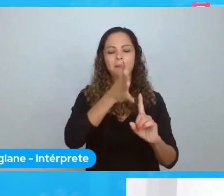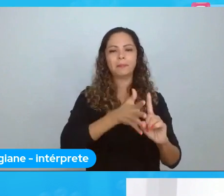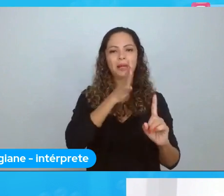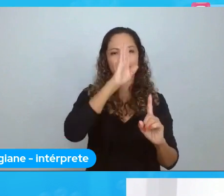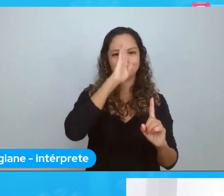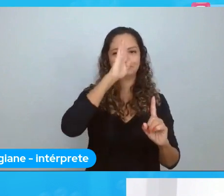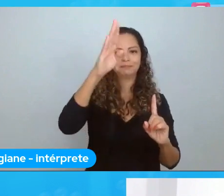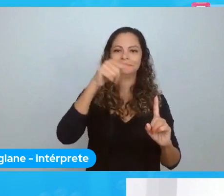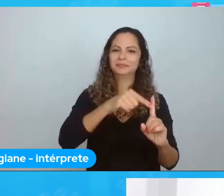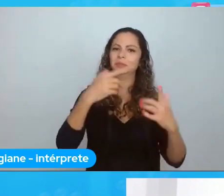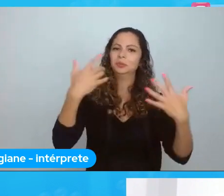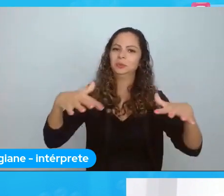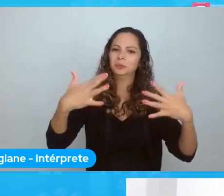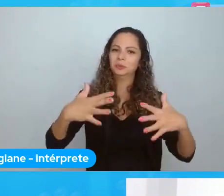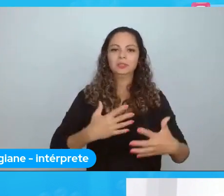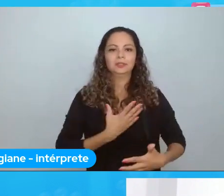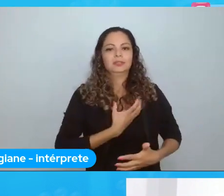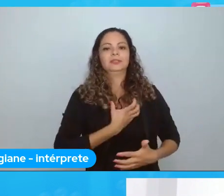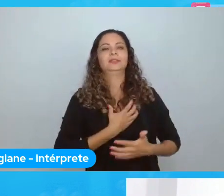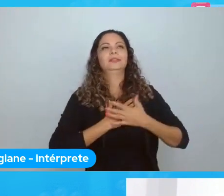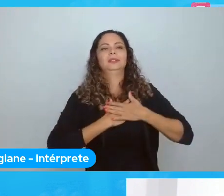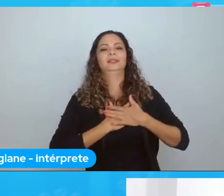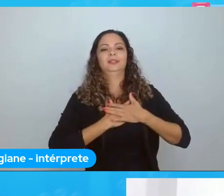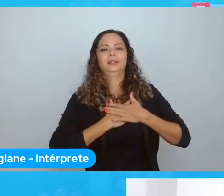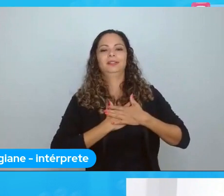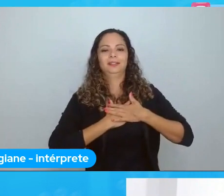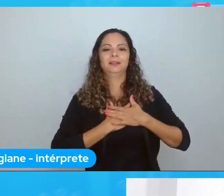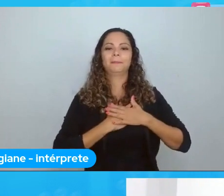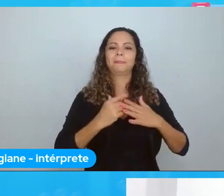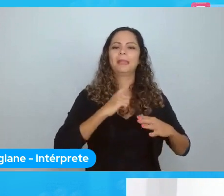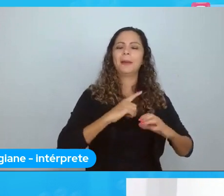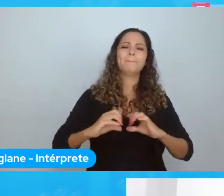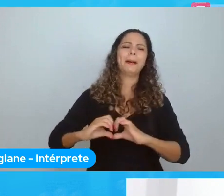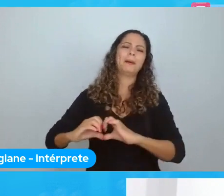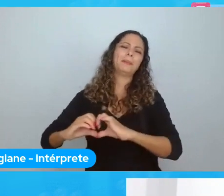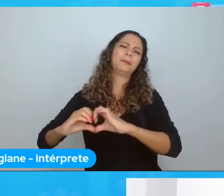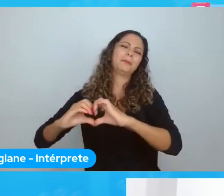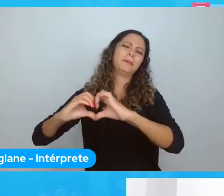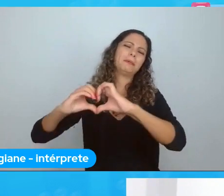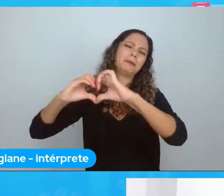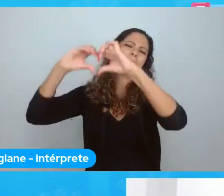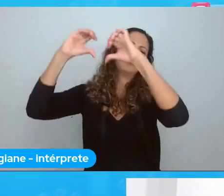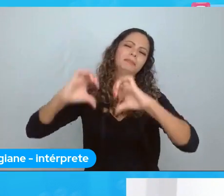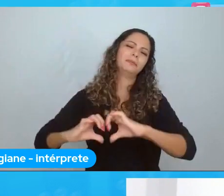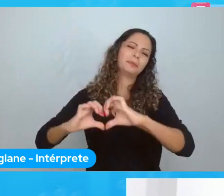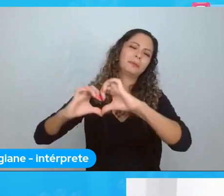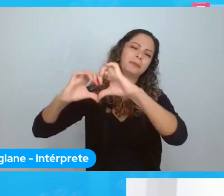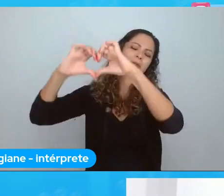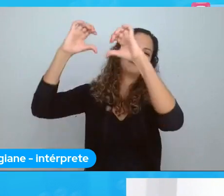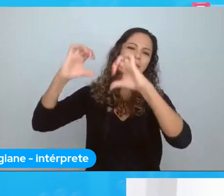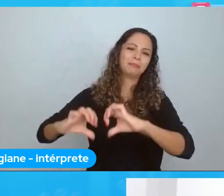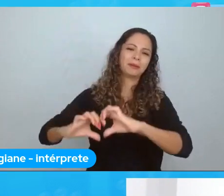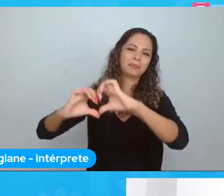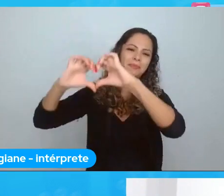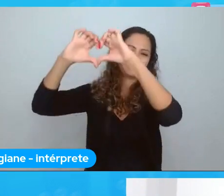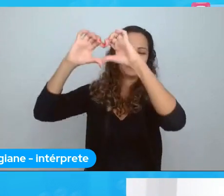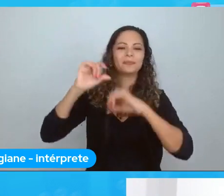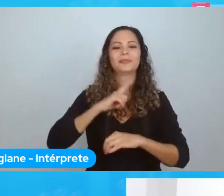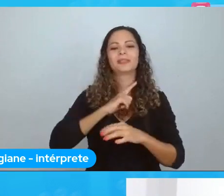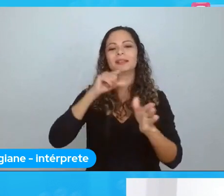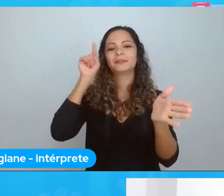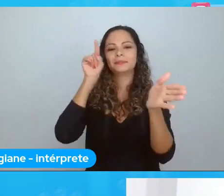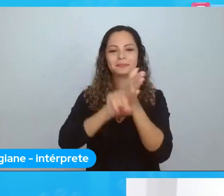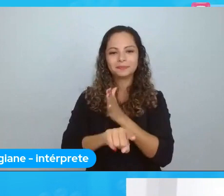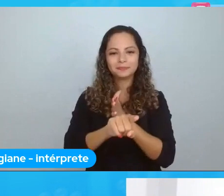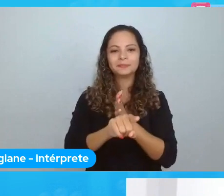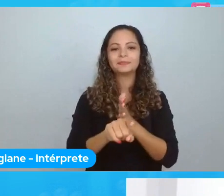maravilhosas tudo. E tem vários corações de reação. está todo mundo então concordando. Lins. Deixa uma pergunta. Lins da